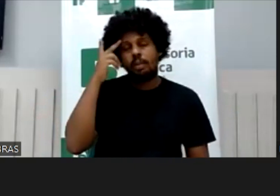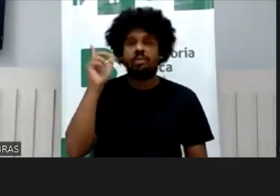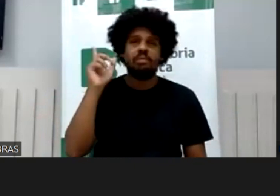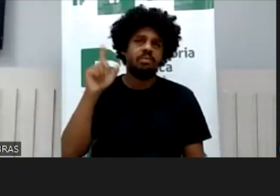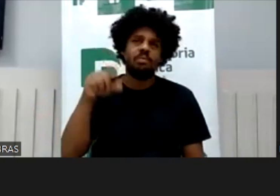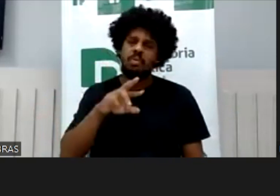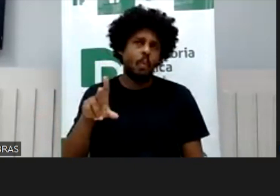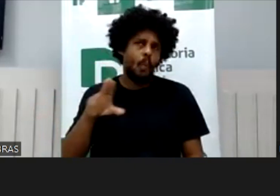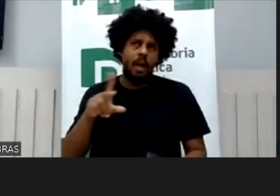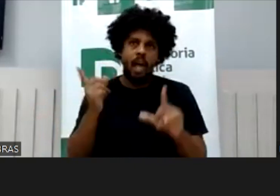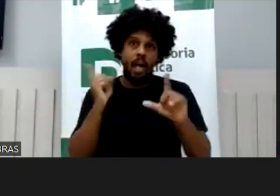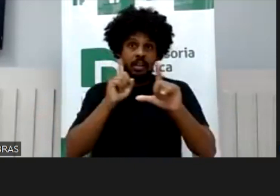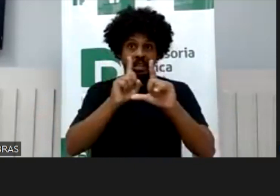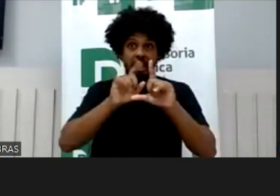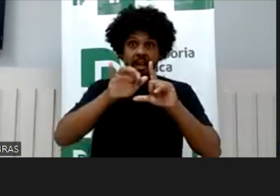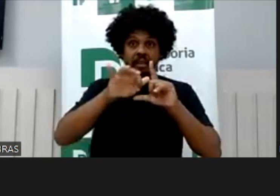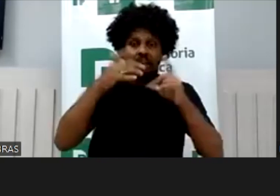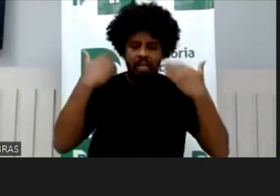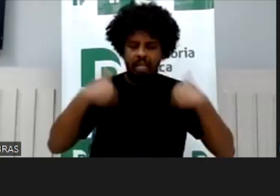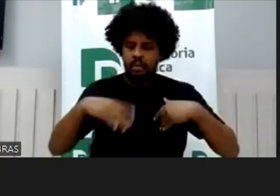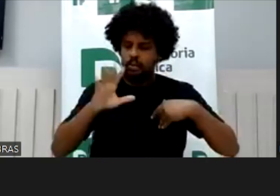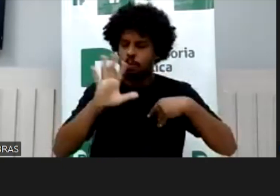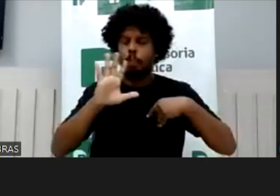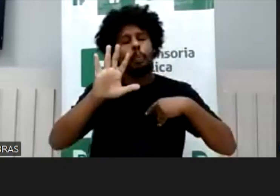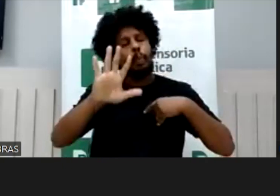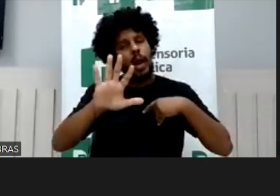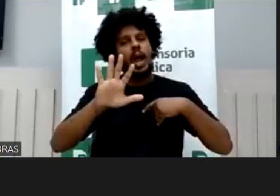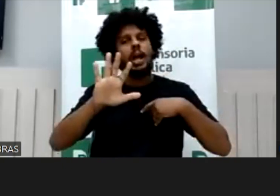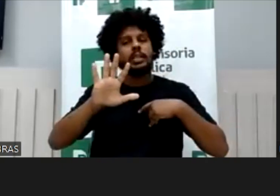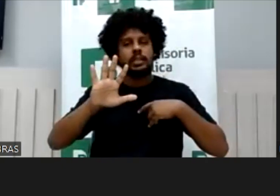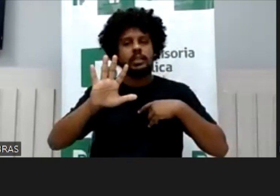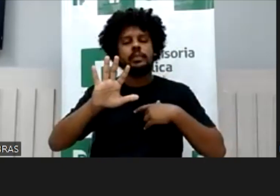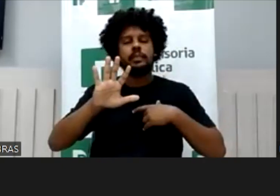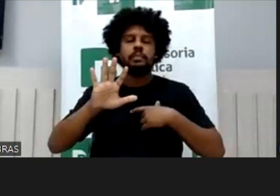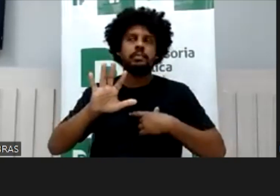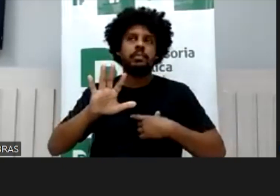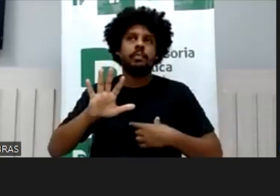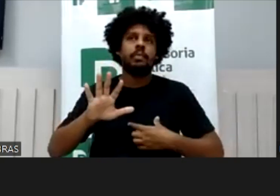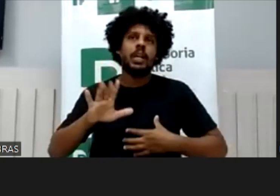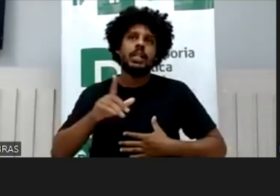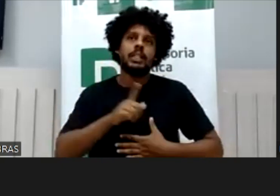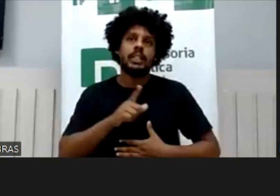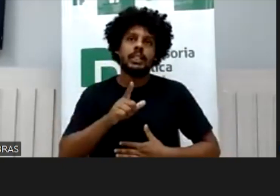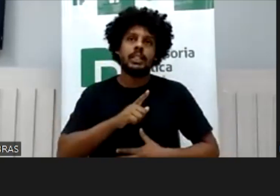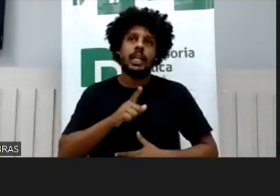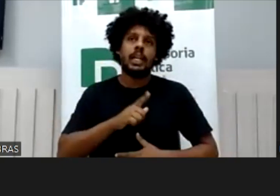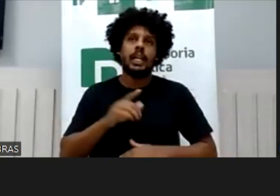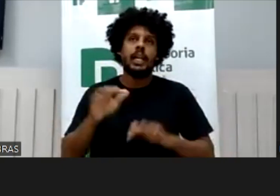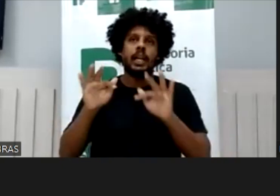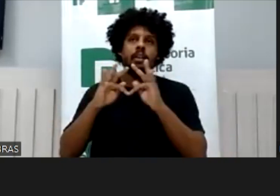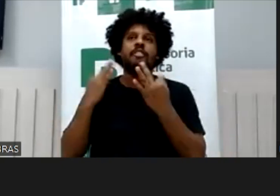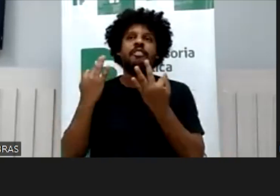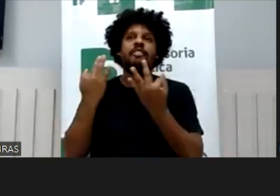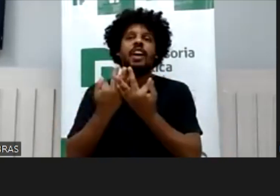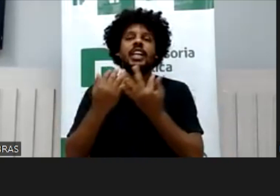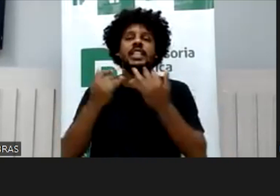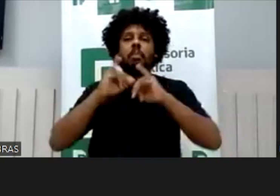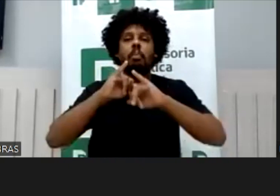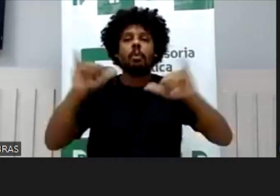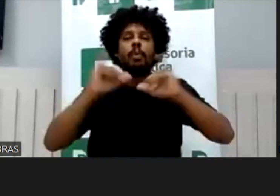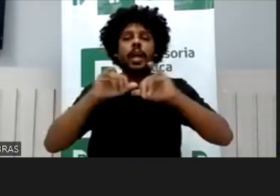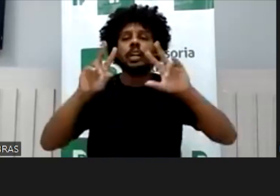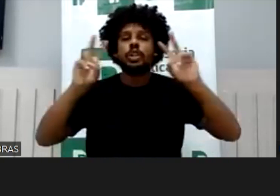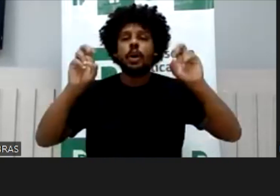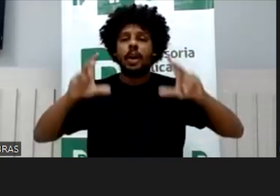não é isso, mas, e os pais que publicam fazendo propaganda da fralda, não sei o que, no seu próprio